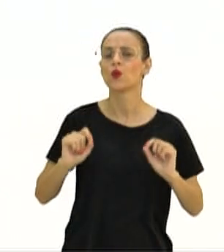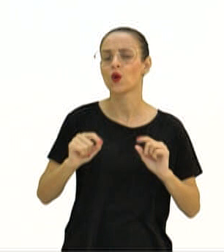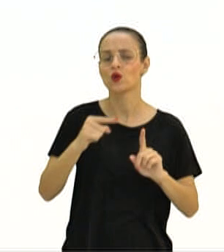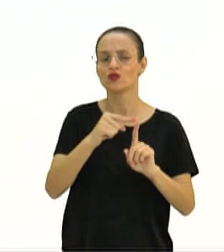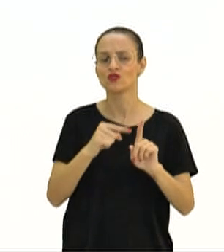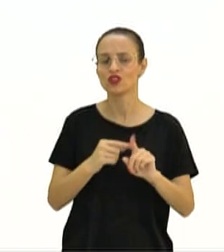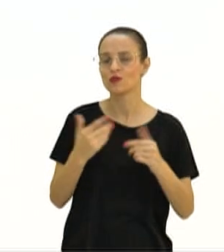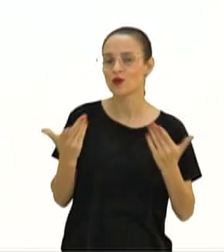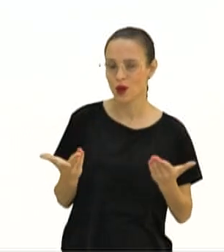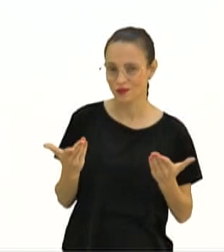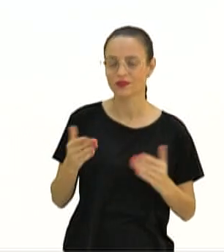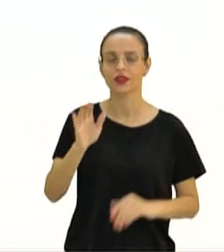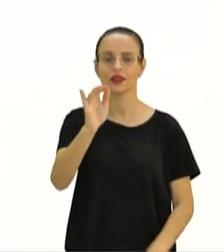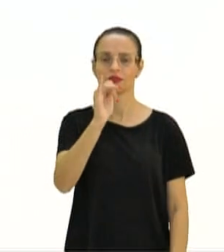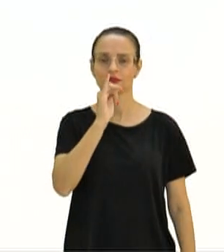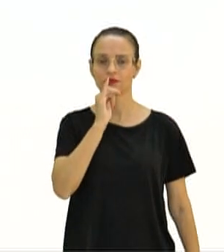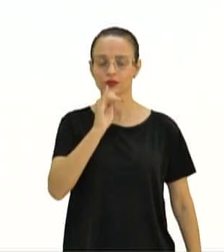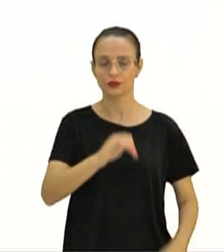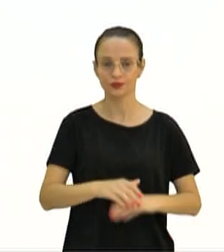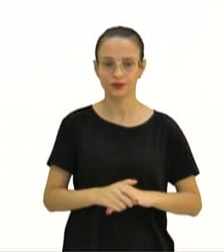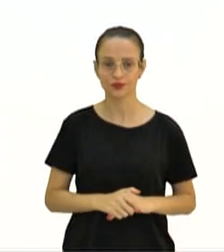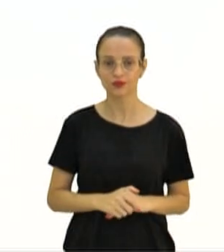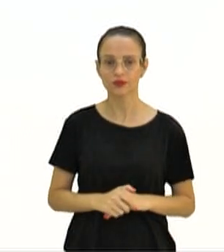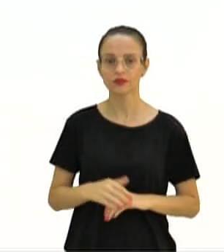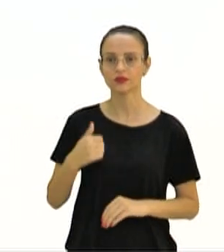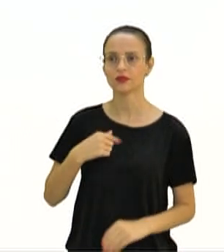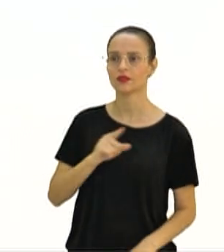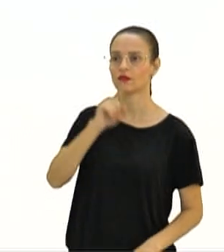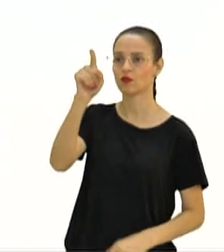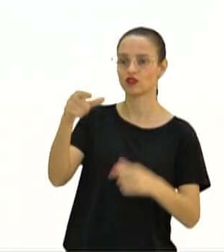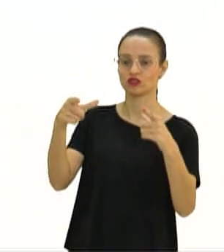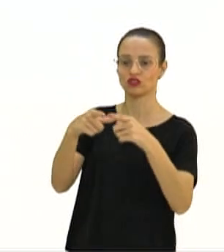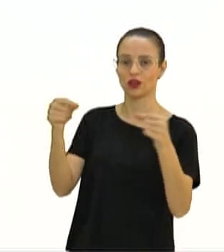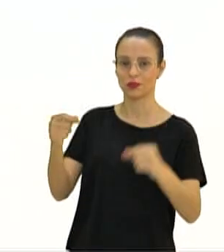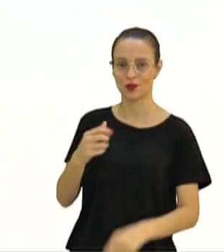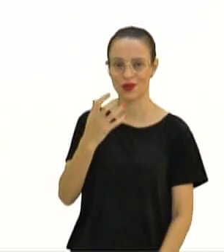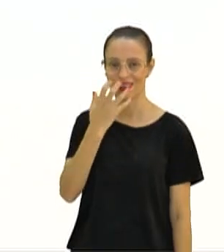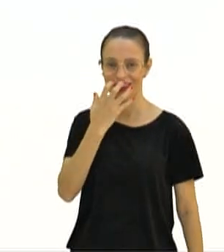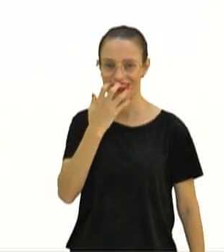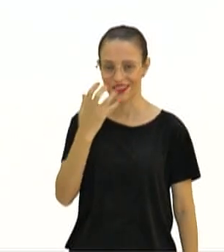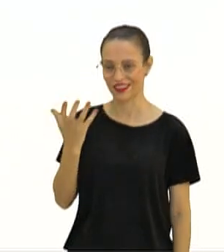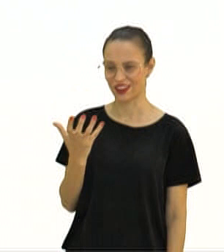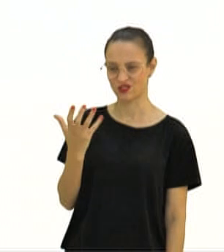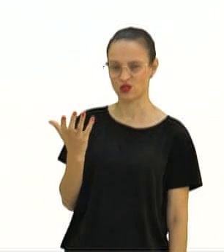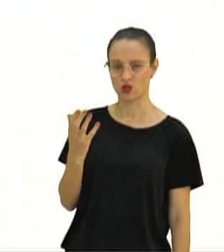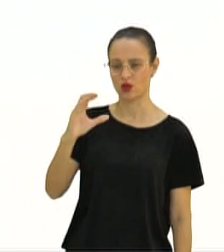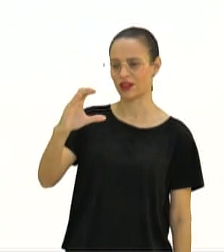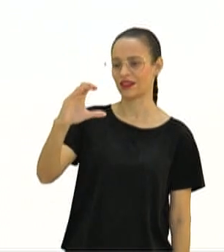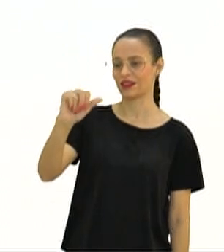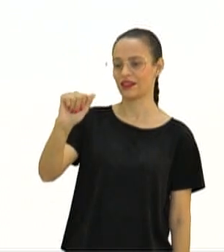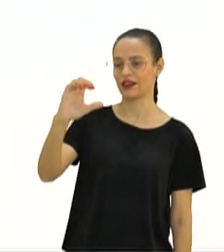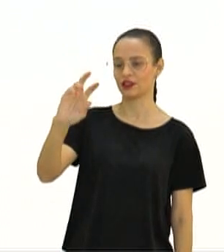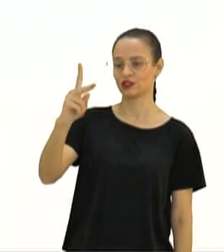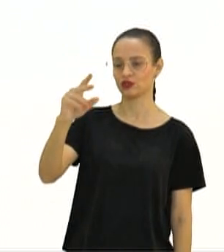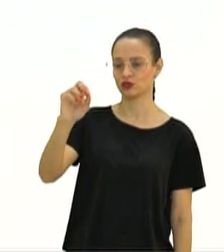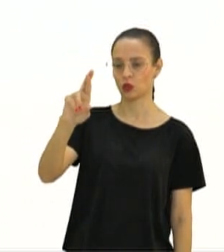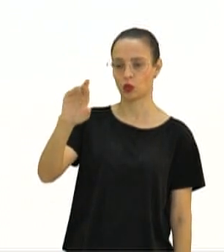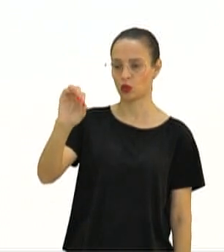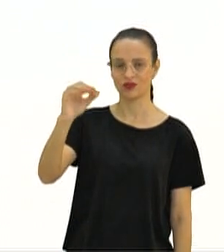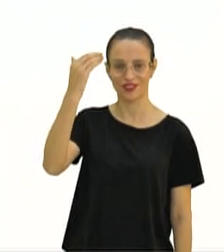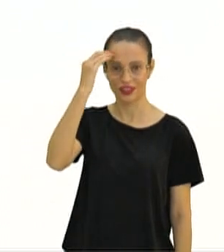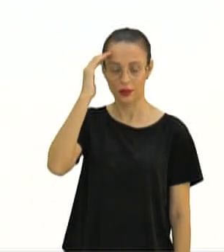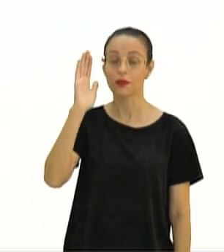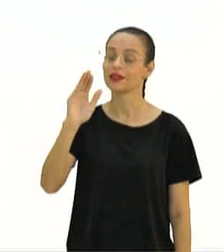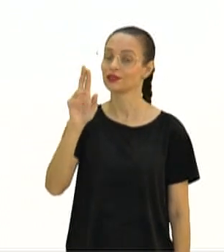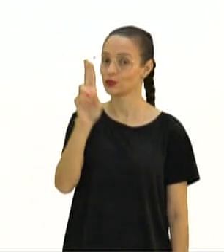estão falando. Por exemplo, se eu chegar lá no Japão e chamar um cachorro de cachorro, ninguém vai entender. Porém, se eu usar o nome